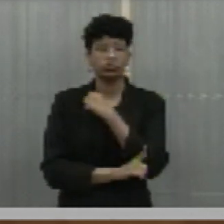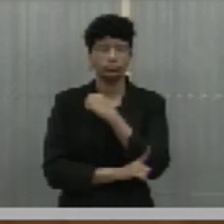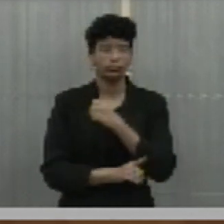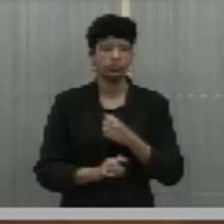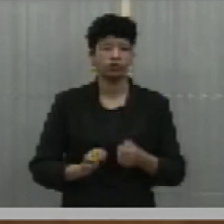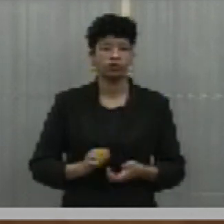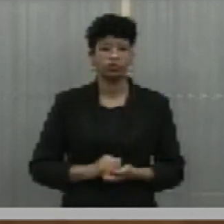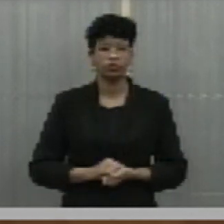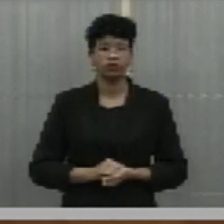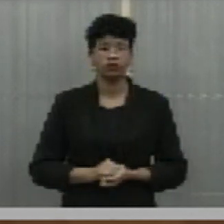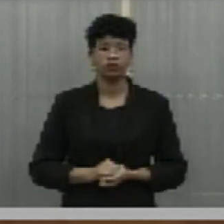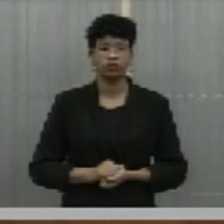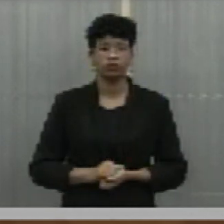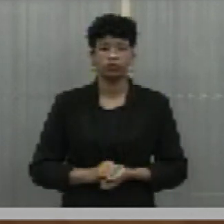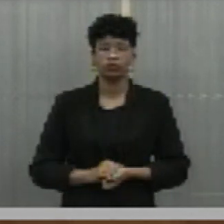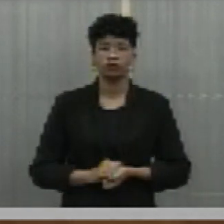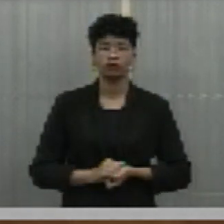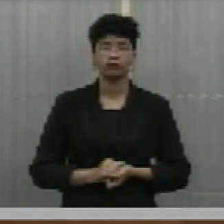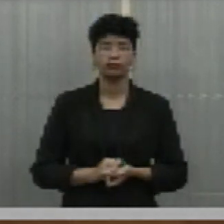Presente.